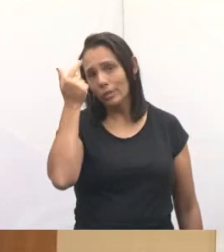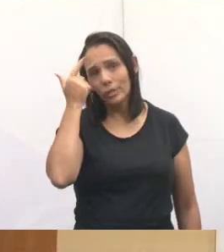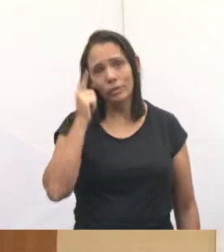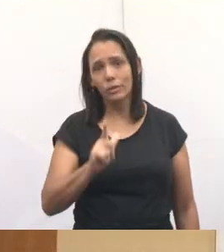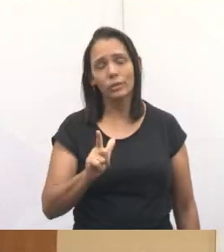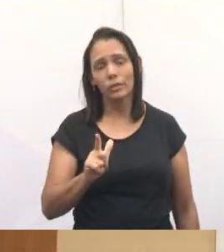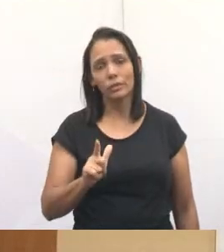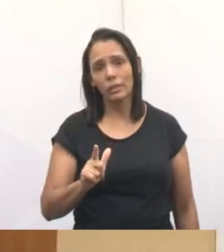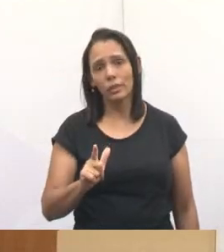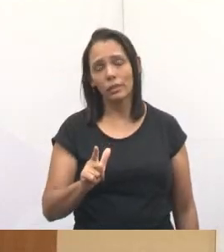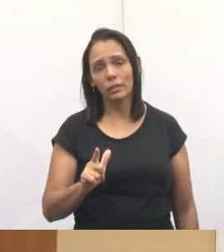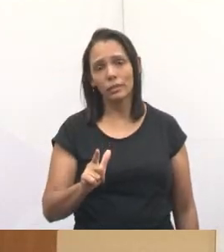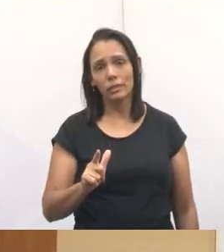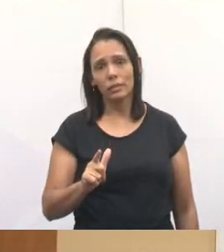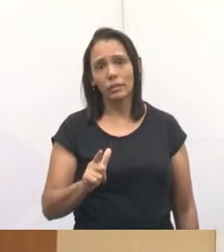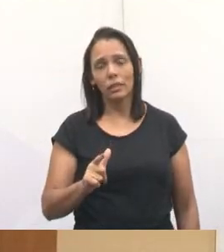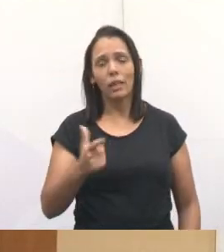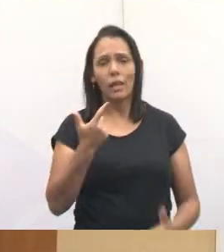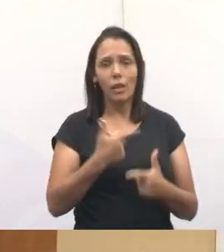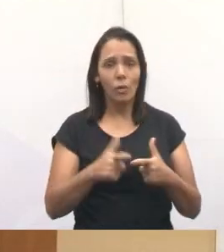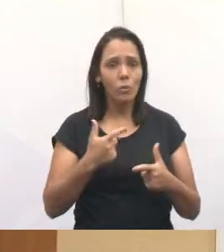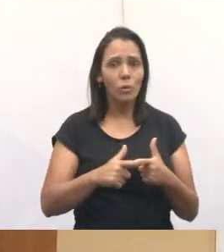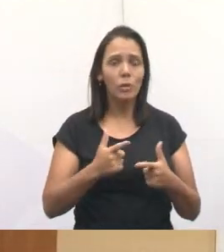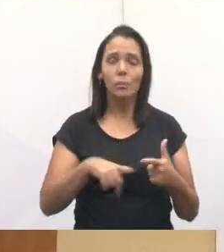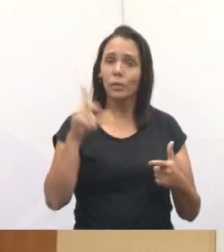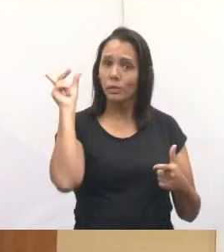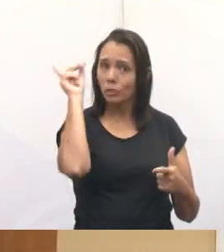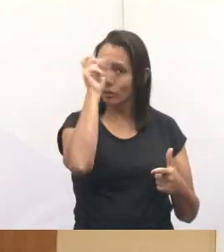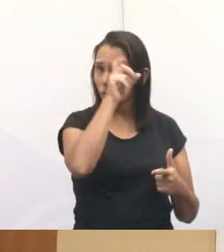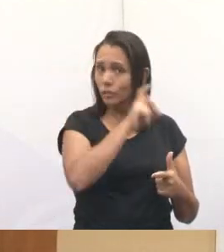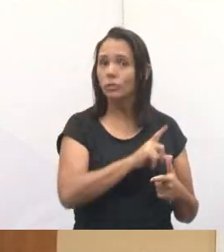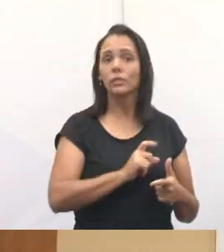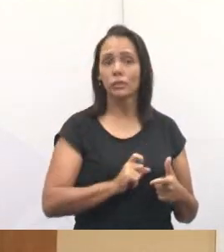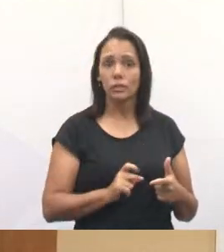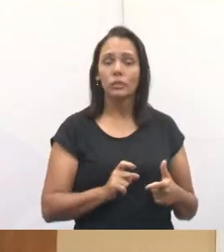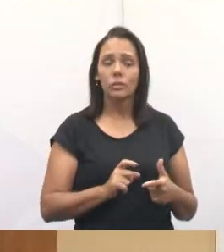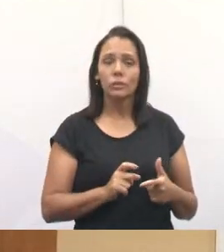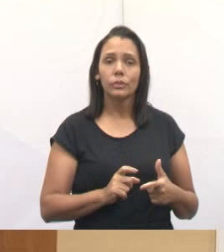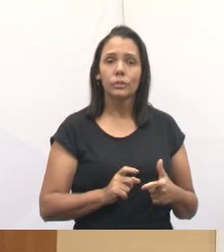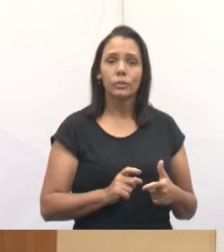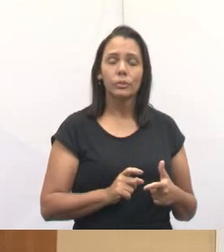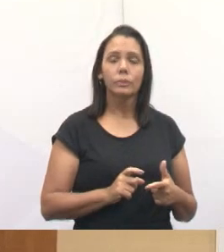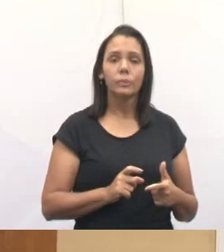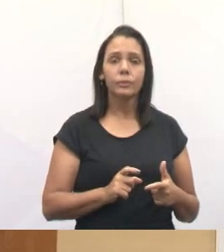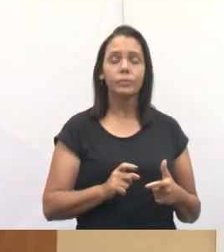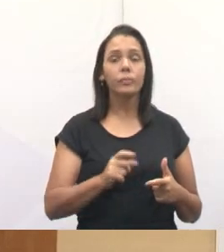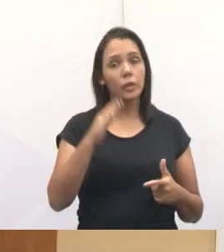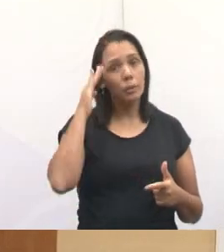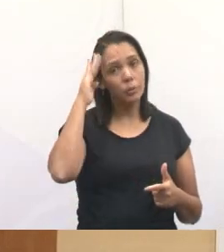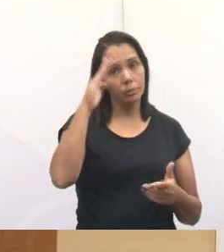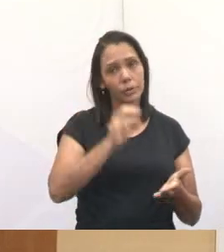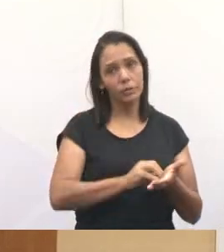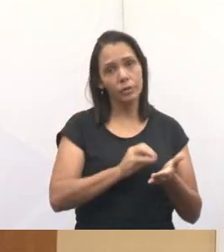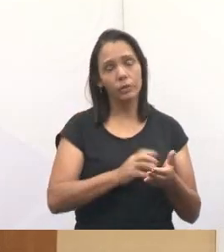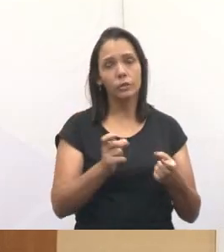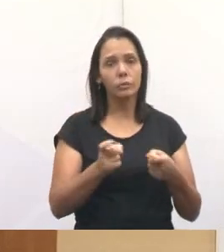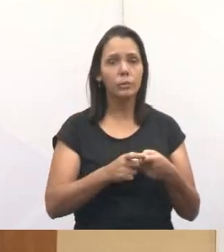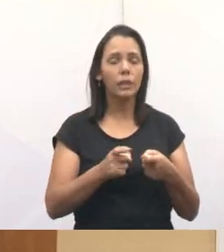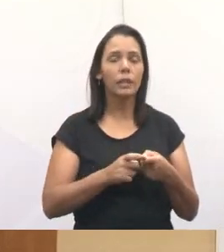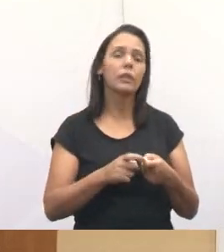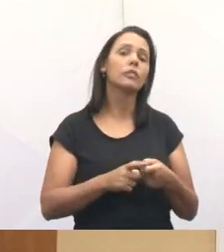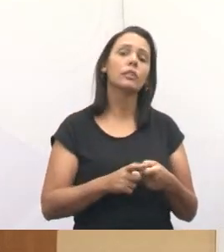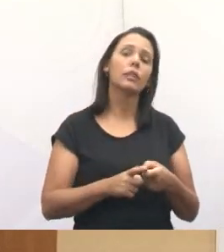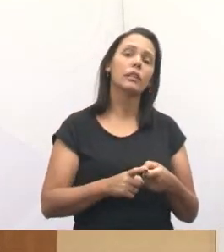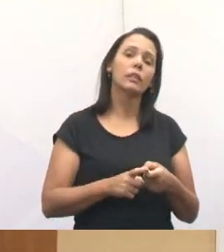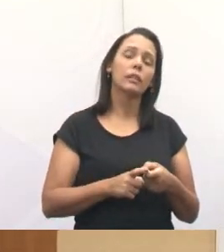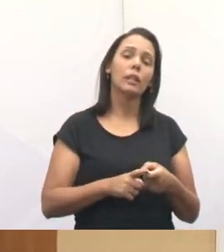resolver esse problema. É um problema muito mais burocrático do que muitas pessoas precisam. Principalmente a falta de médicos. Não é não ter